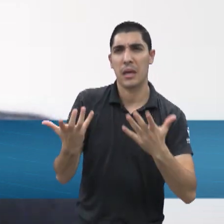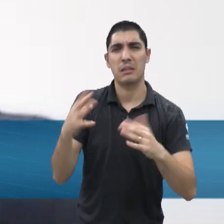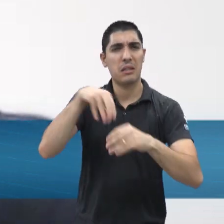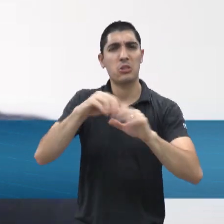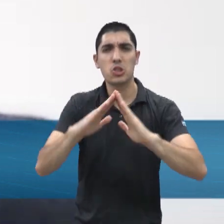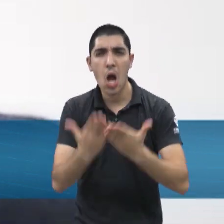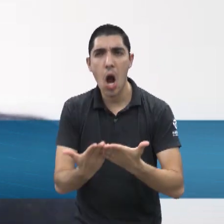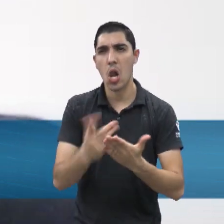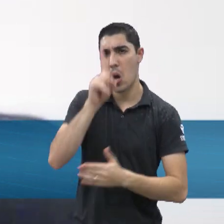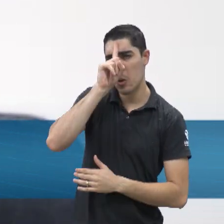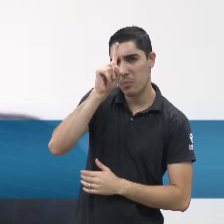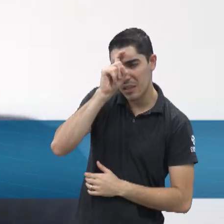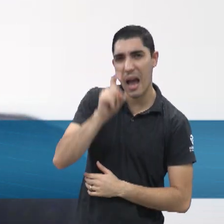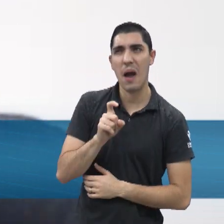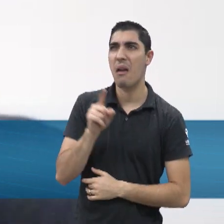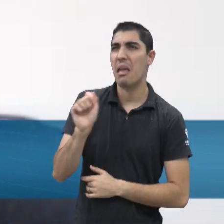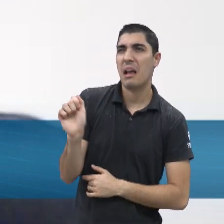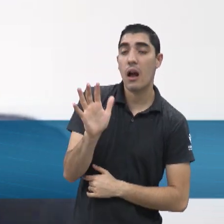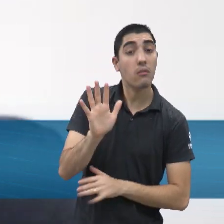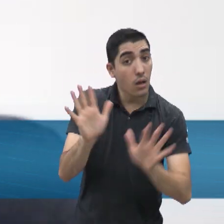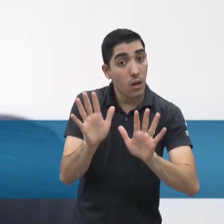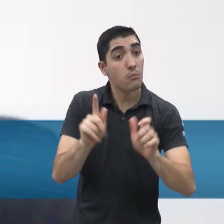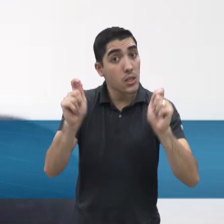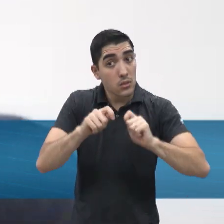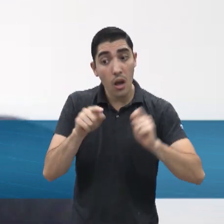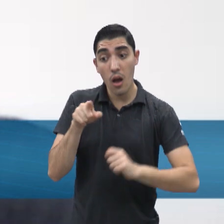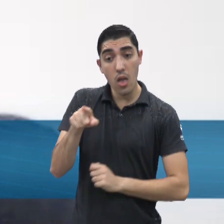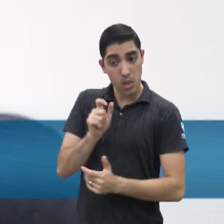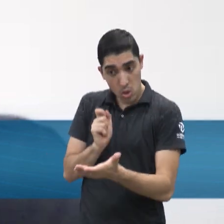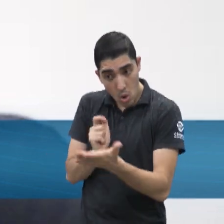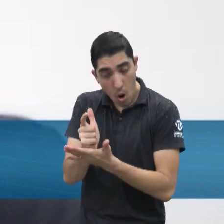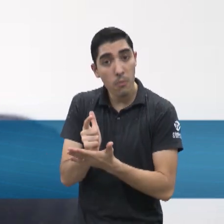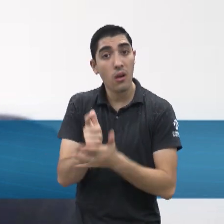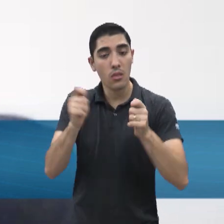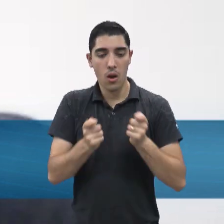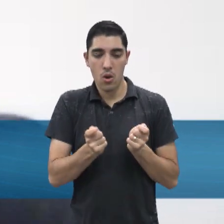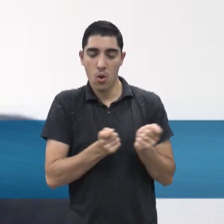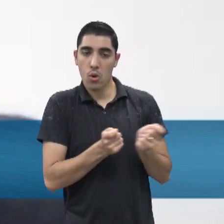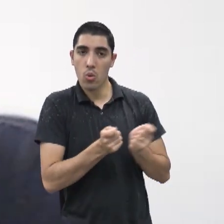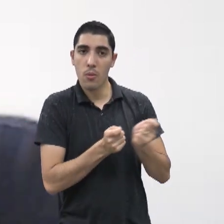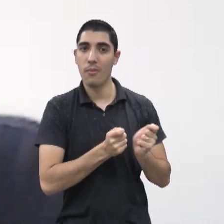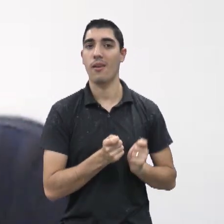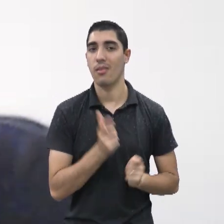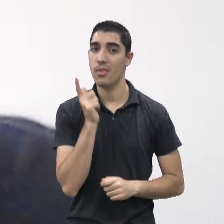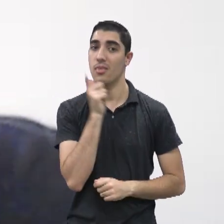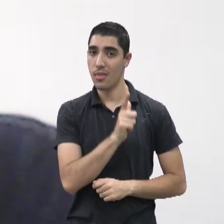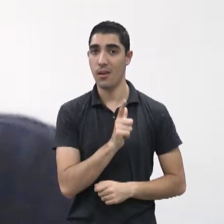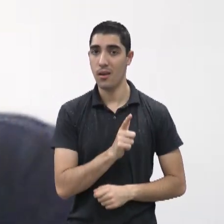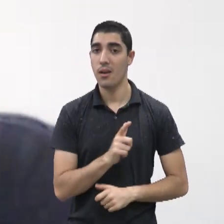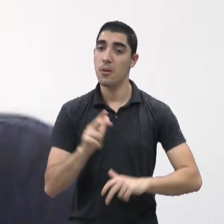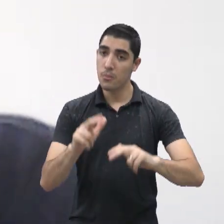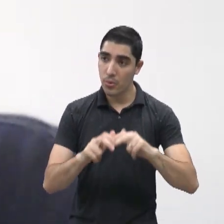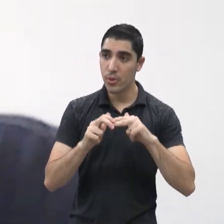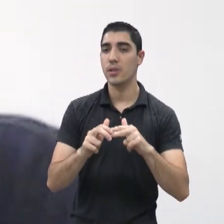e também tem a questão ambiental, que além da economia, a gente fala da questão financeira, mas o consumo vai ser menor, com isso